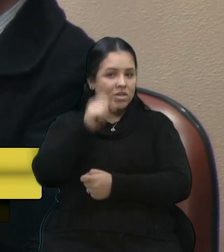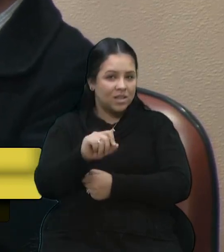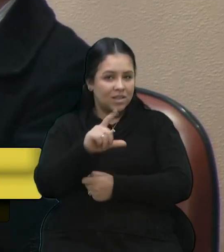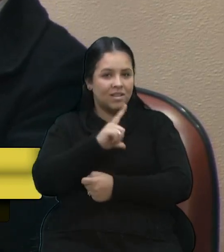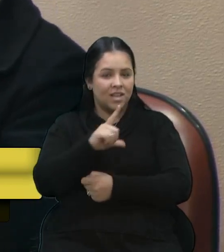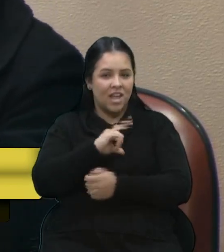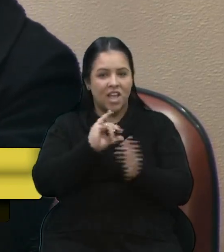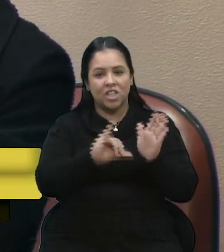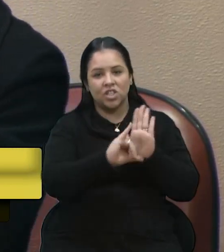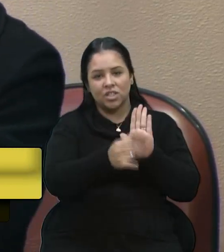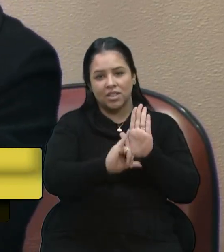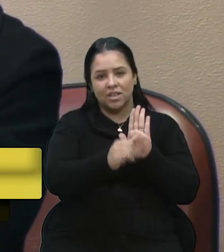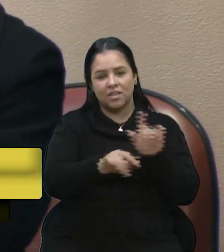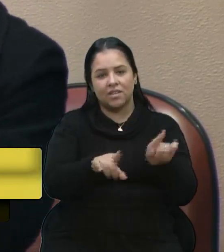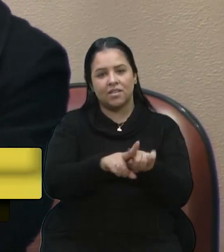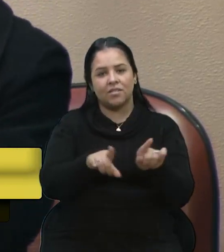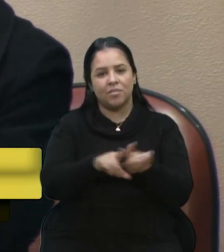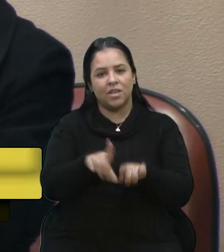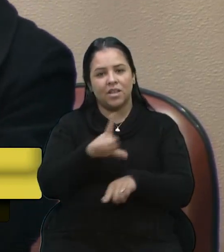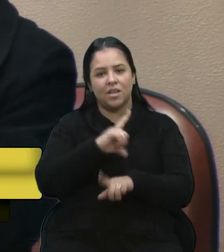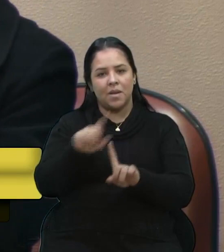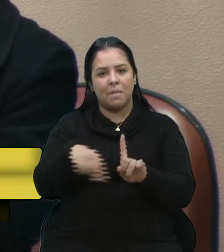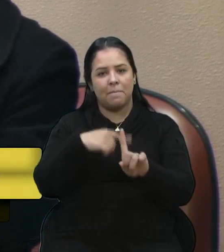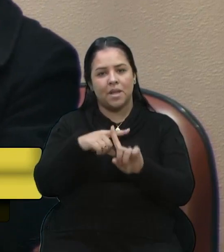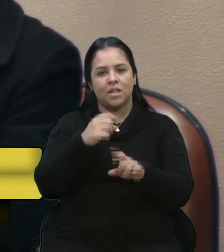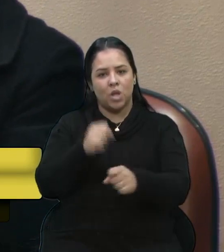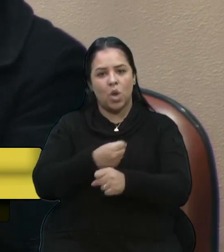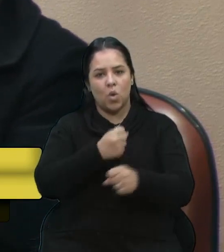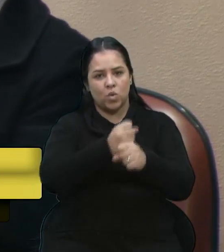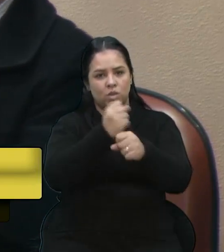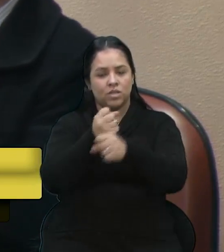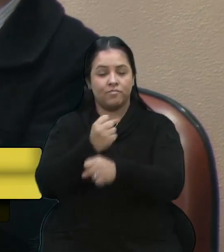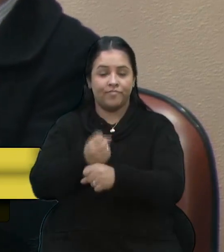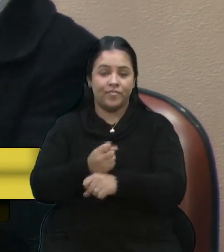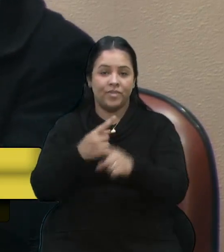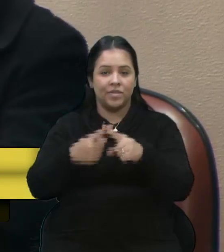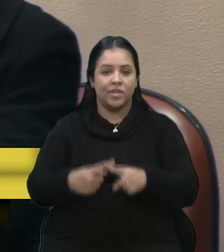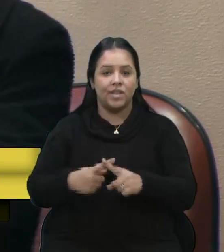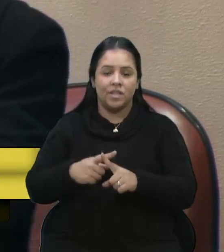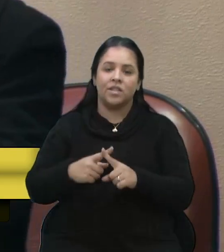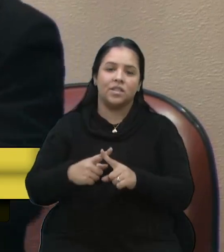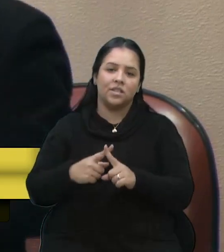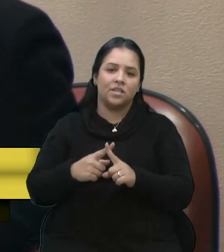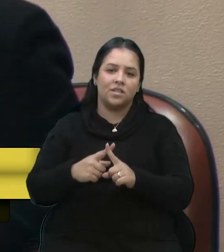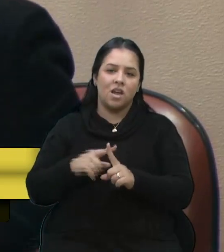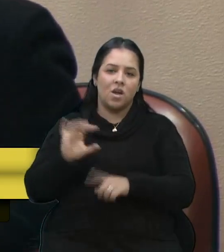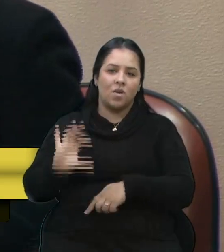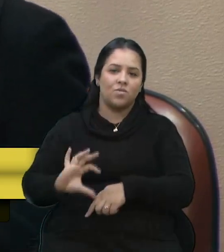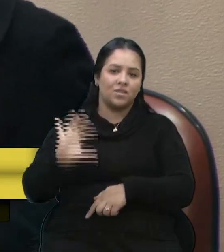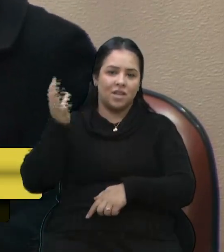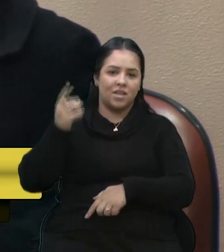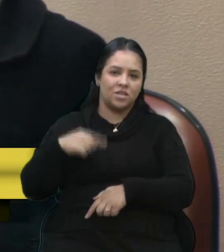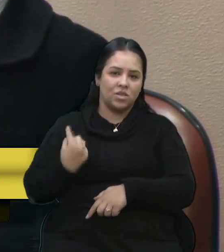possam fazer com que haja estas construções. E muitas vezes, quando isso vem